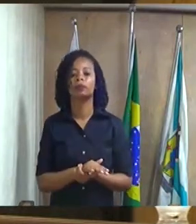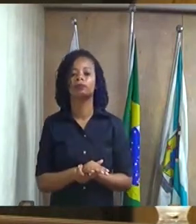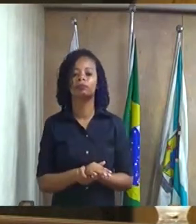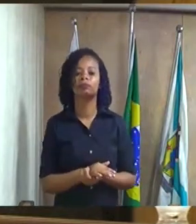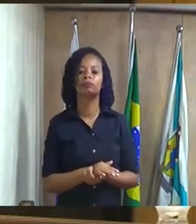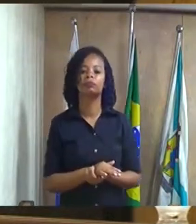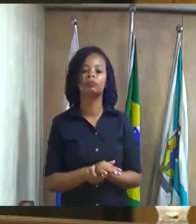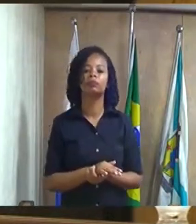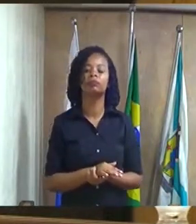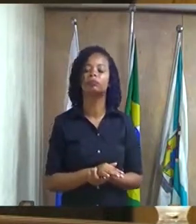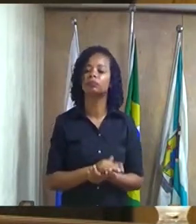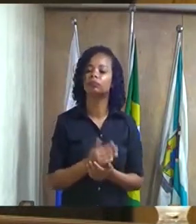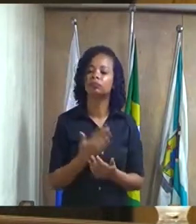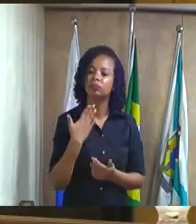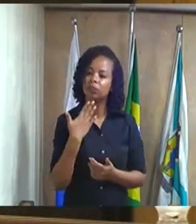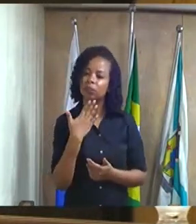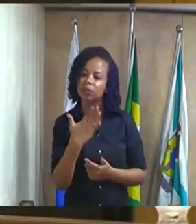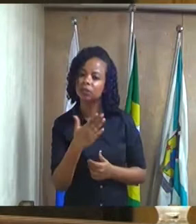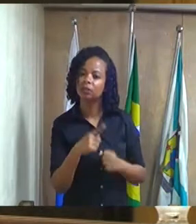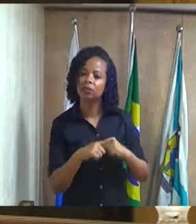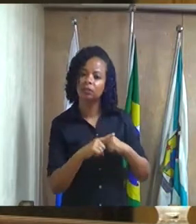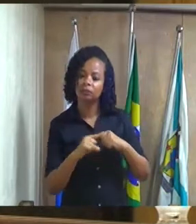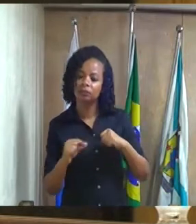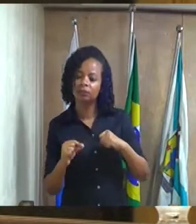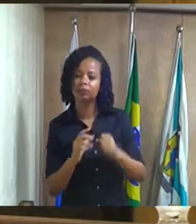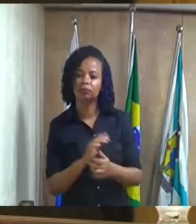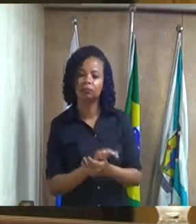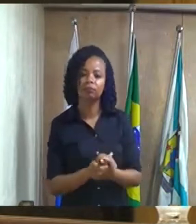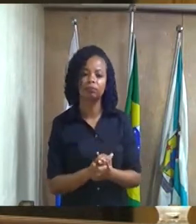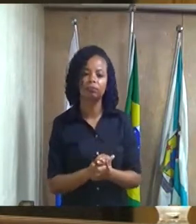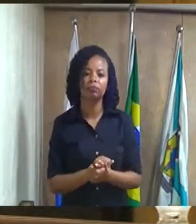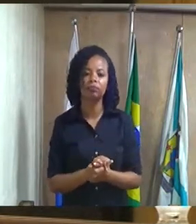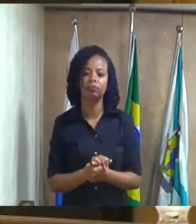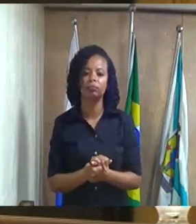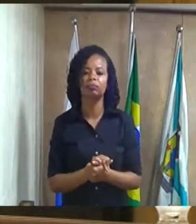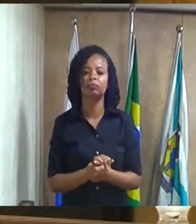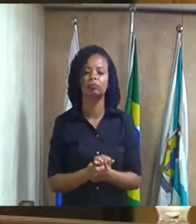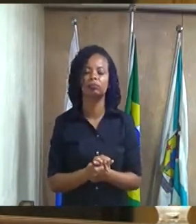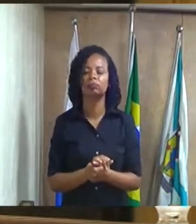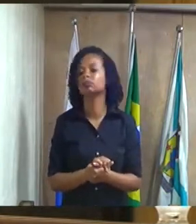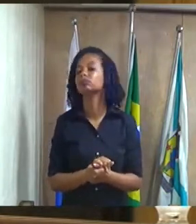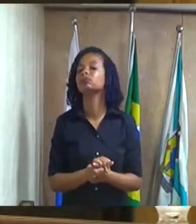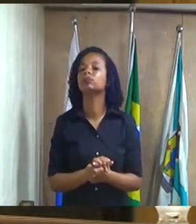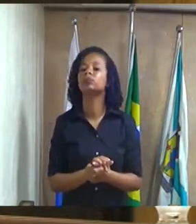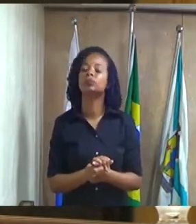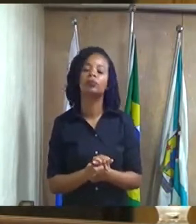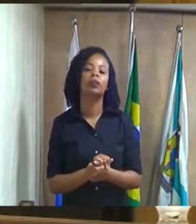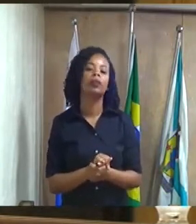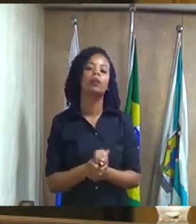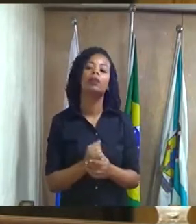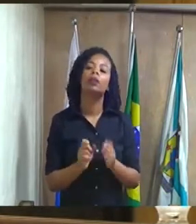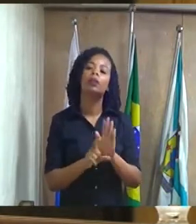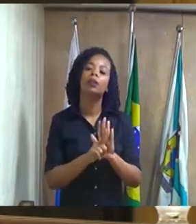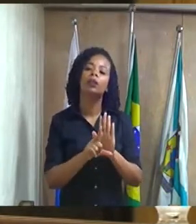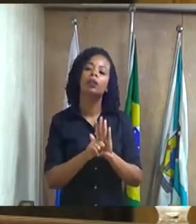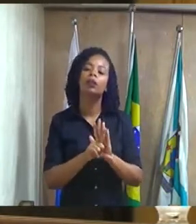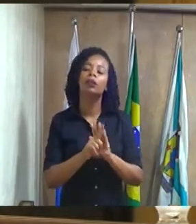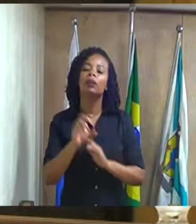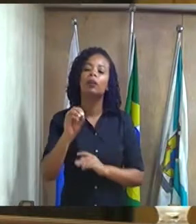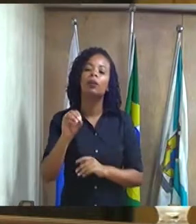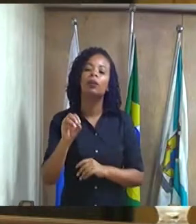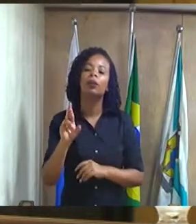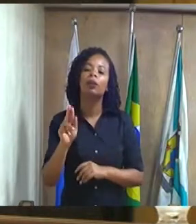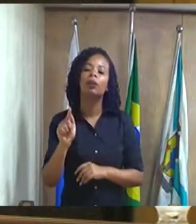de acordo com os artigos né da lei orgânica município de Caxias solicitando